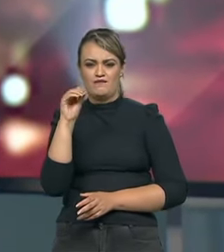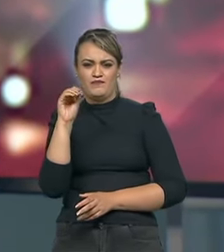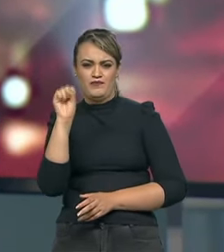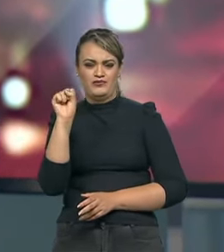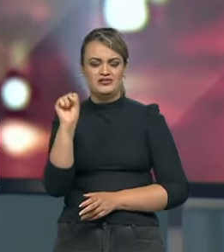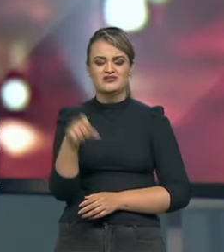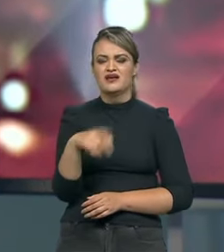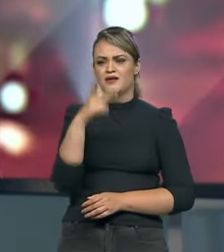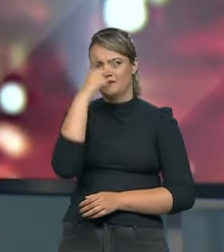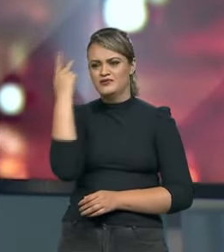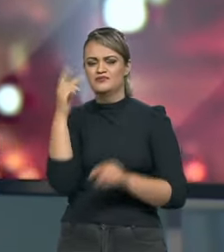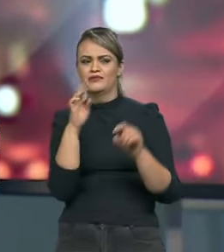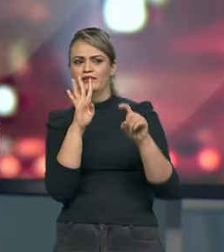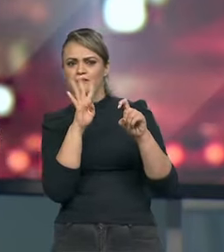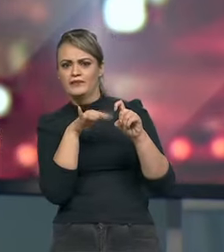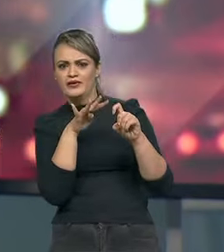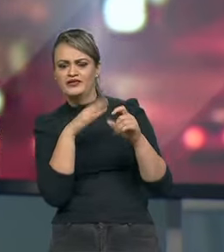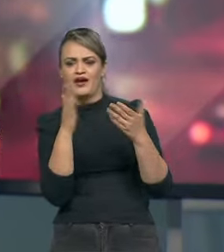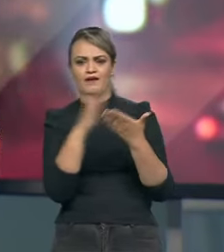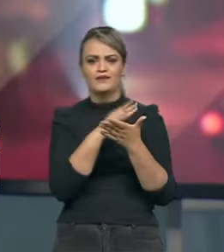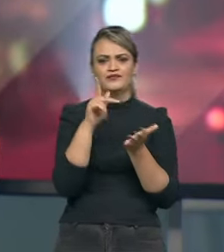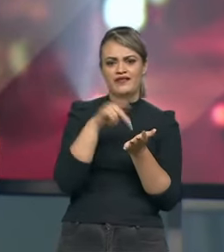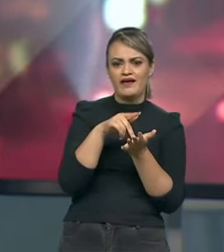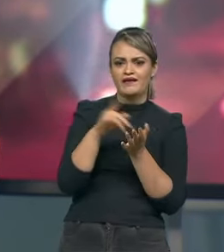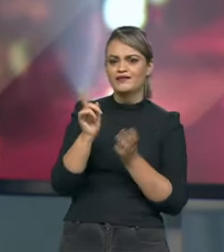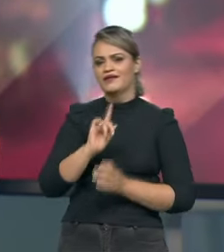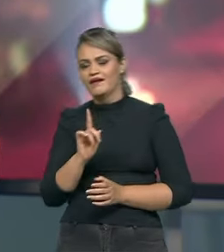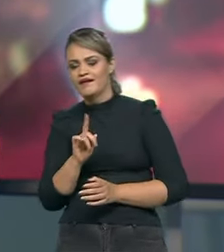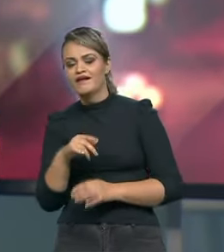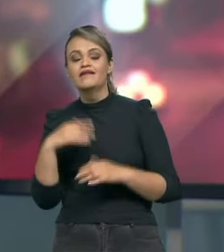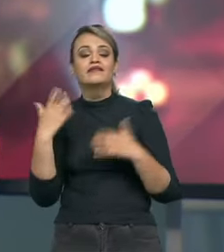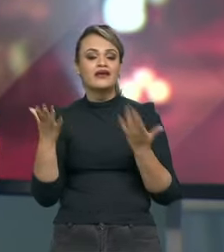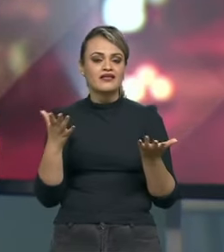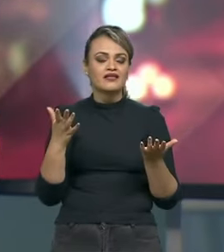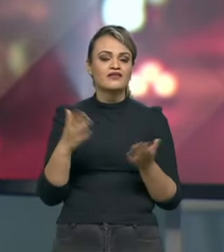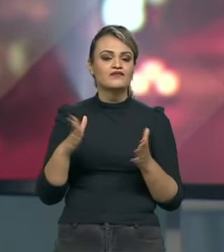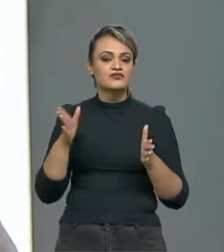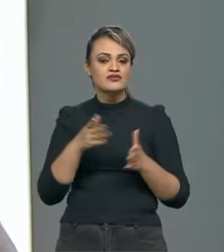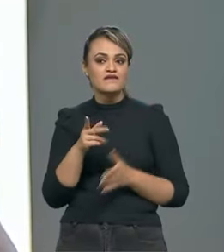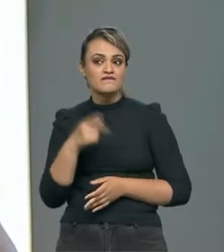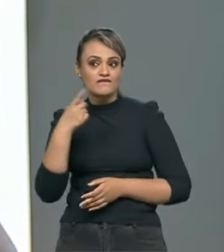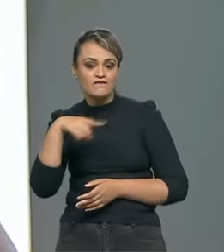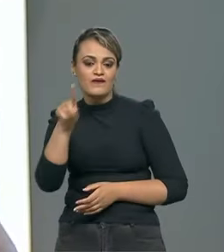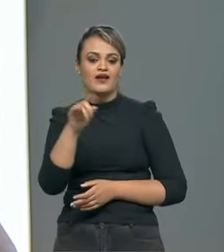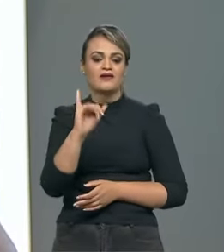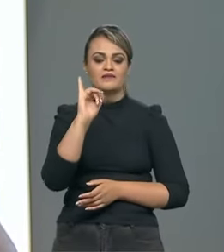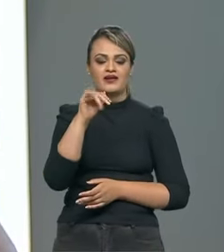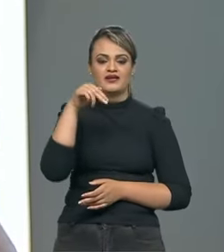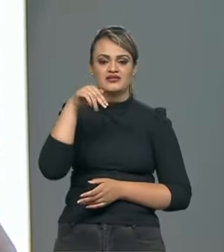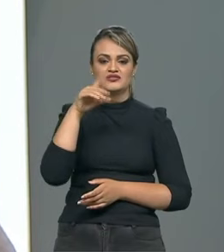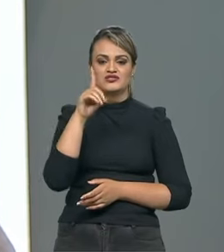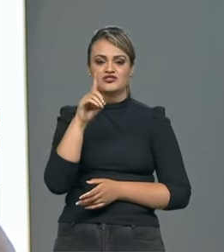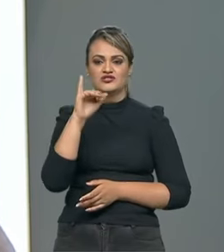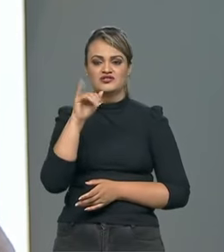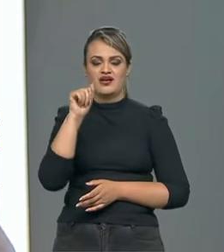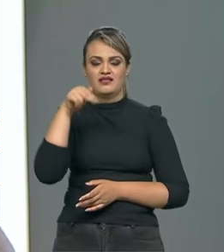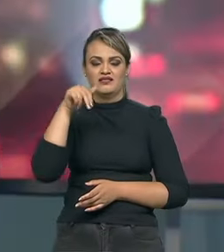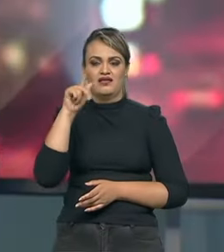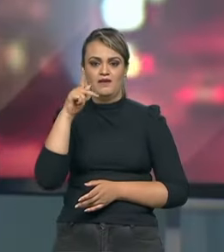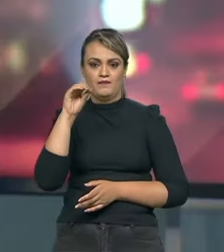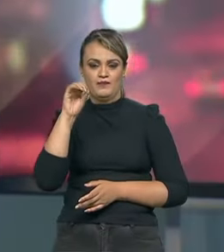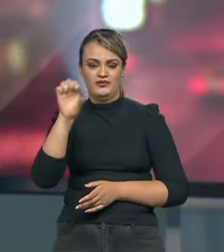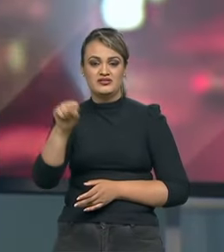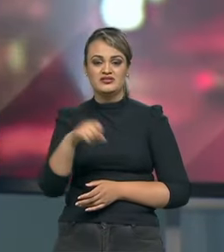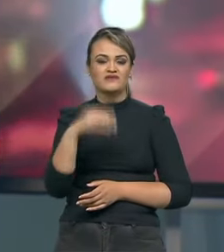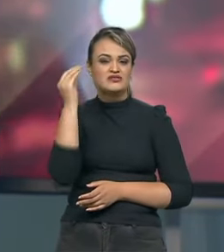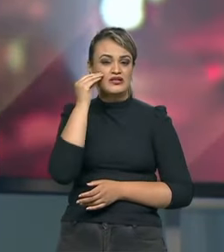monte de mito, tem um monte de história. E essa coisa de estar em Indianápolis, e como você falou agora, oito dias arriscando